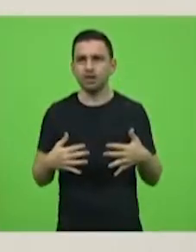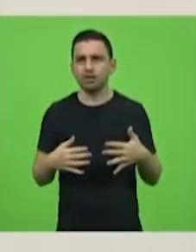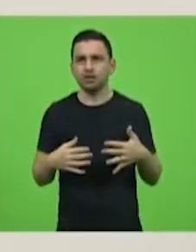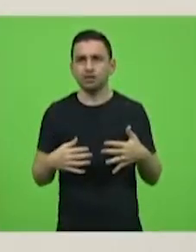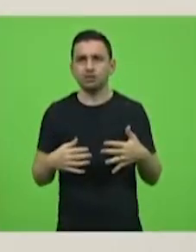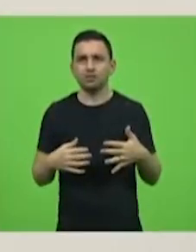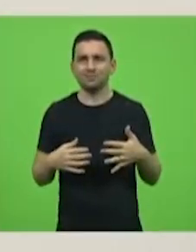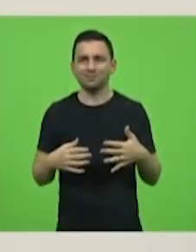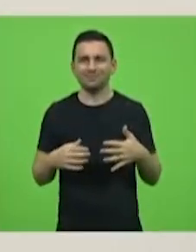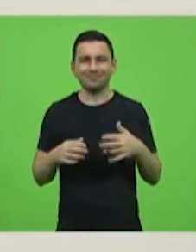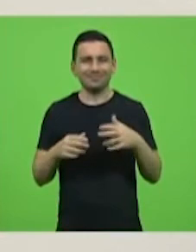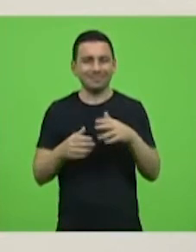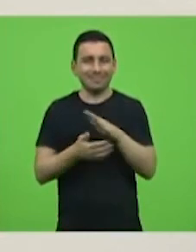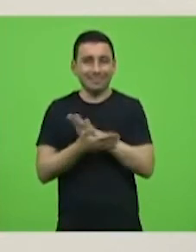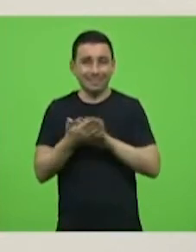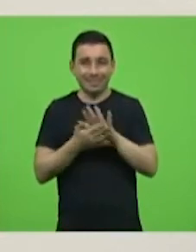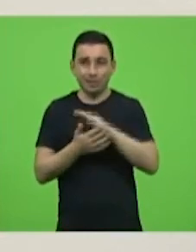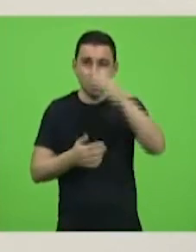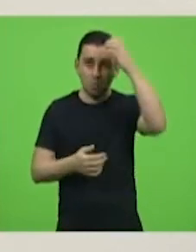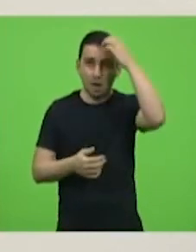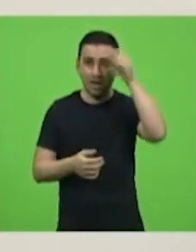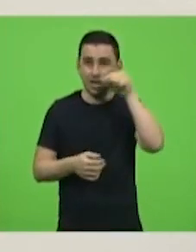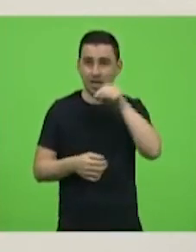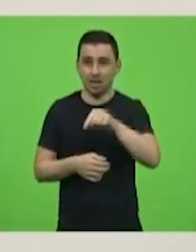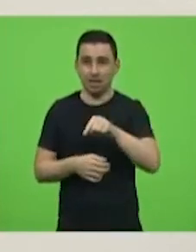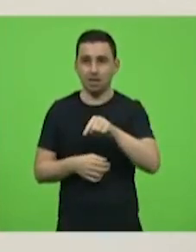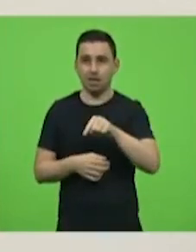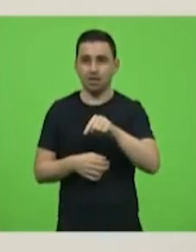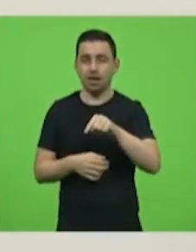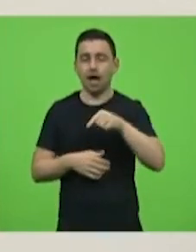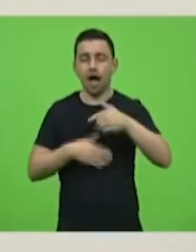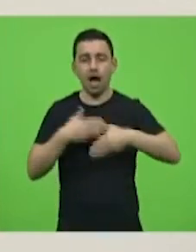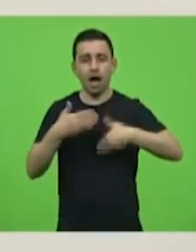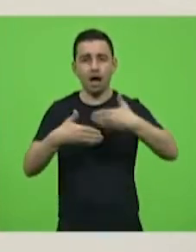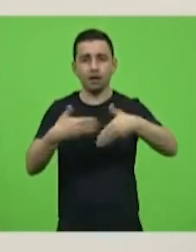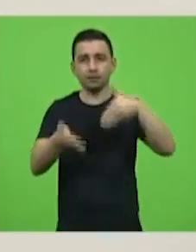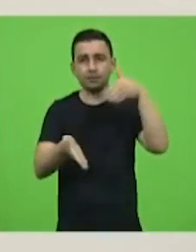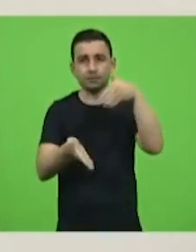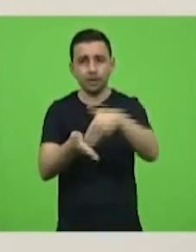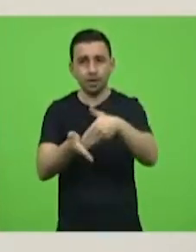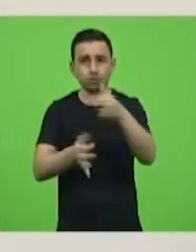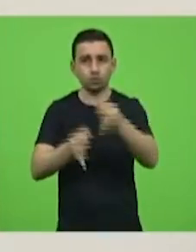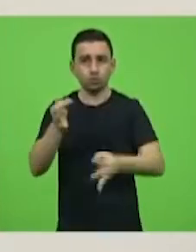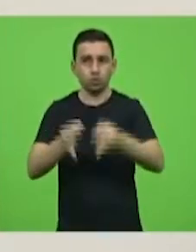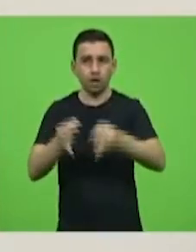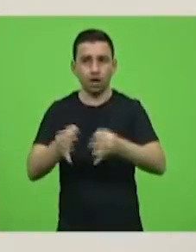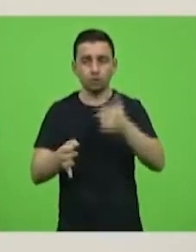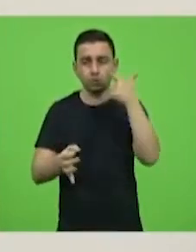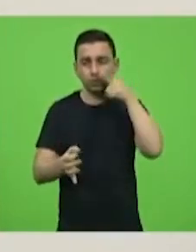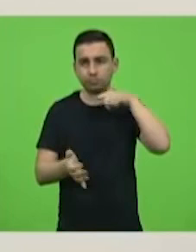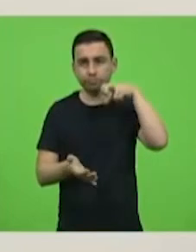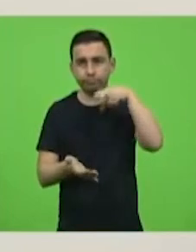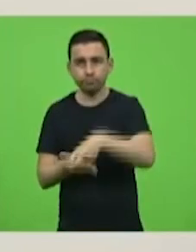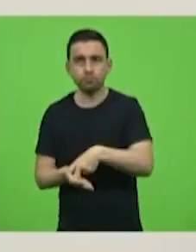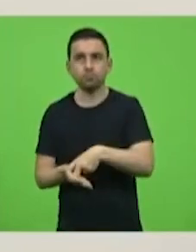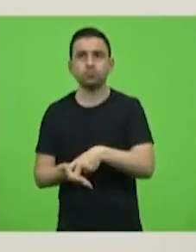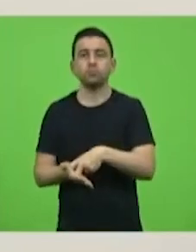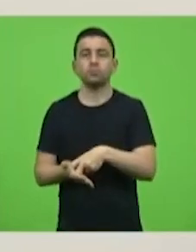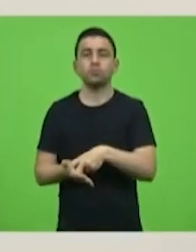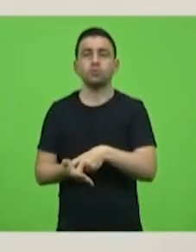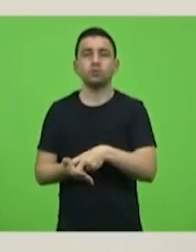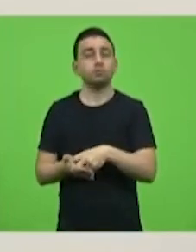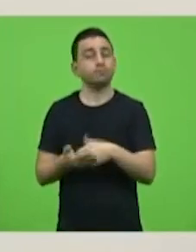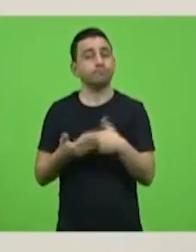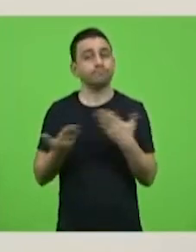considerado culpado até o trânsito em julgado de sentença penal condenatória. Eu vejo que somente